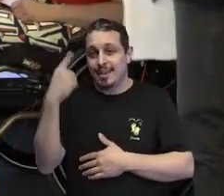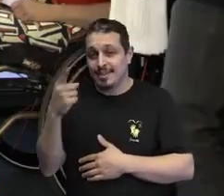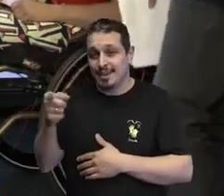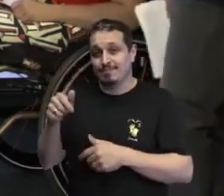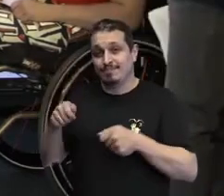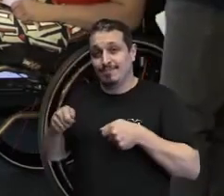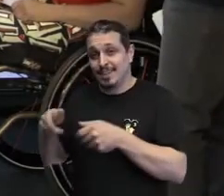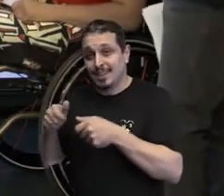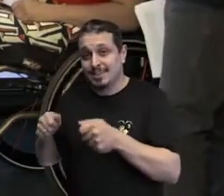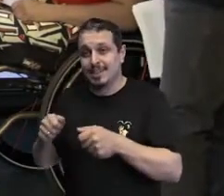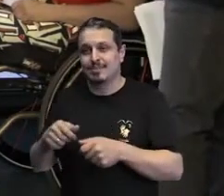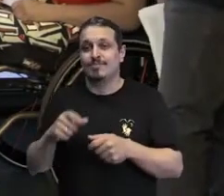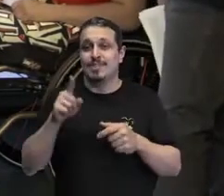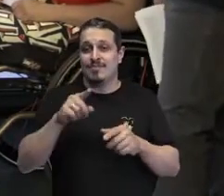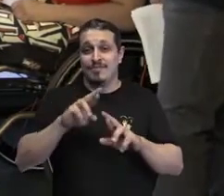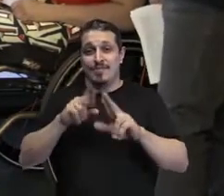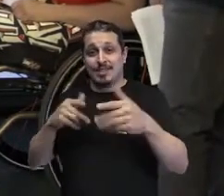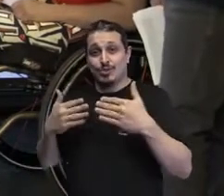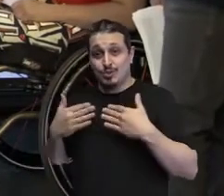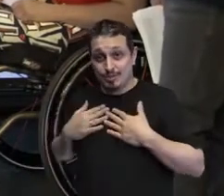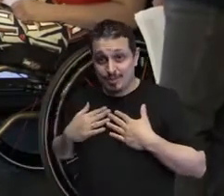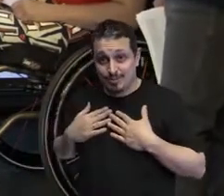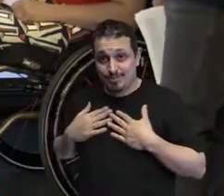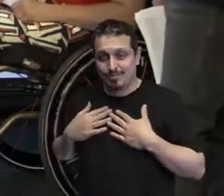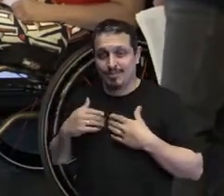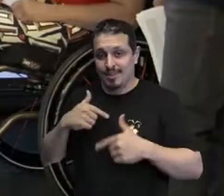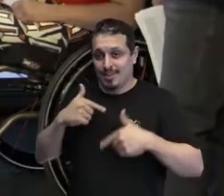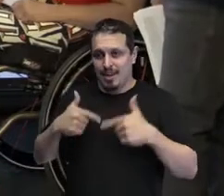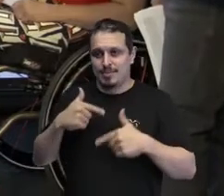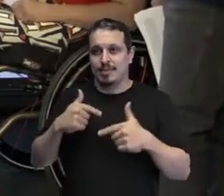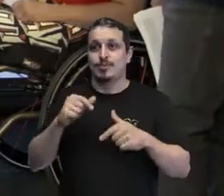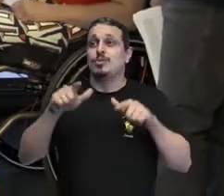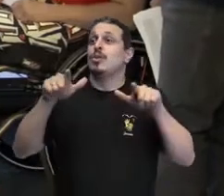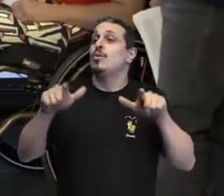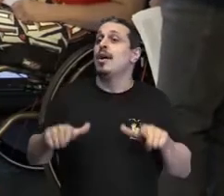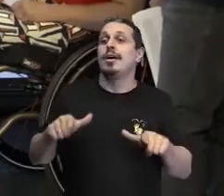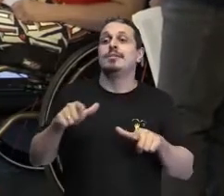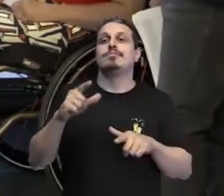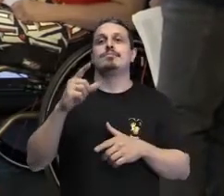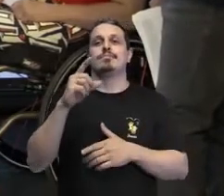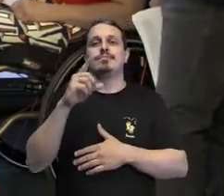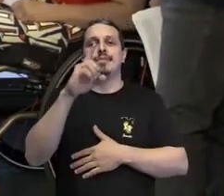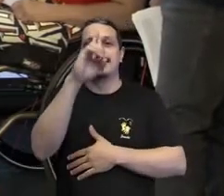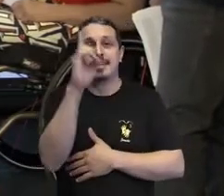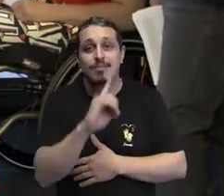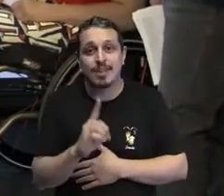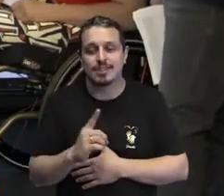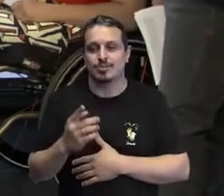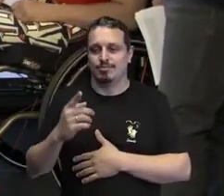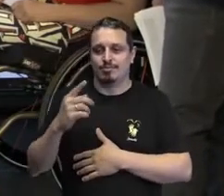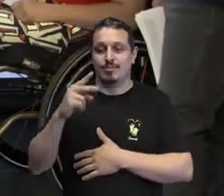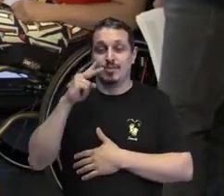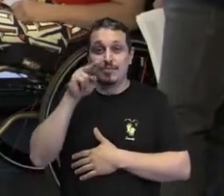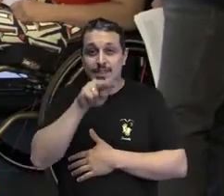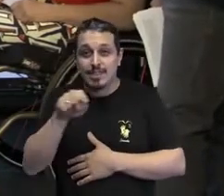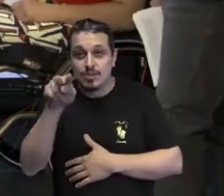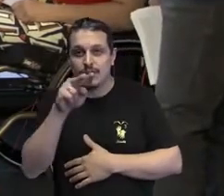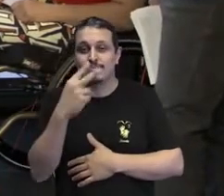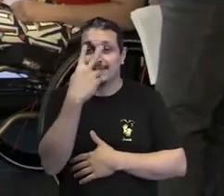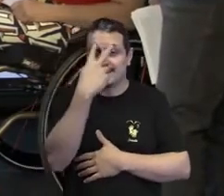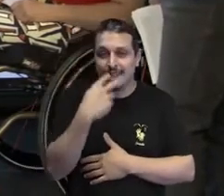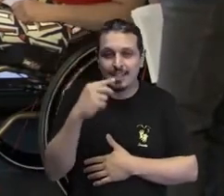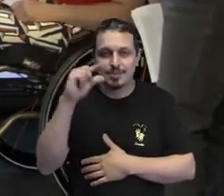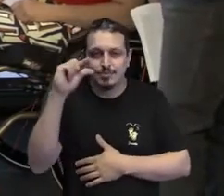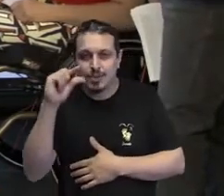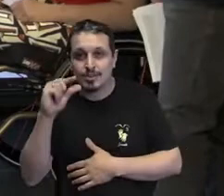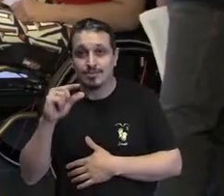né. Eu posso falar do lugar de uma pessoa com deficiência, uma deficiência visual. E eu queria entender, e a minha deficiência tem um